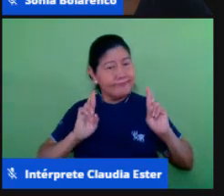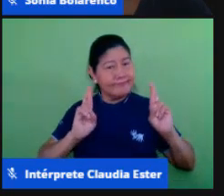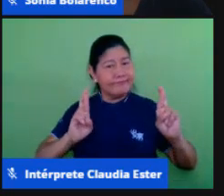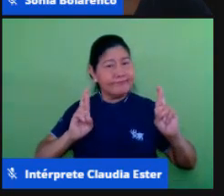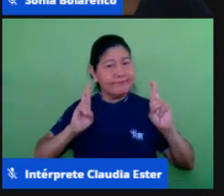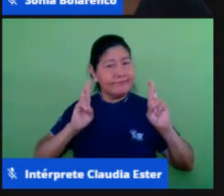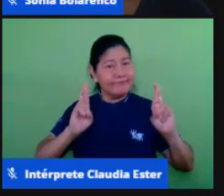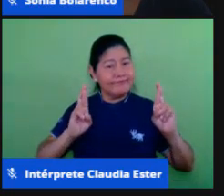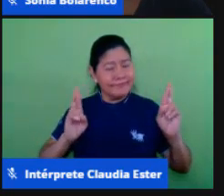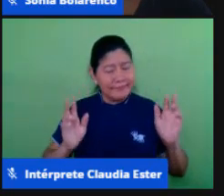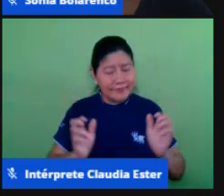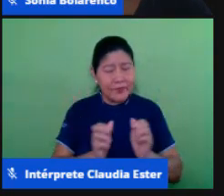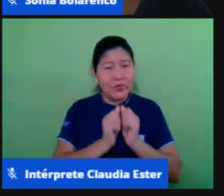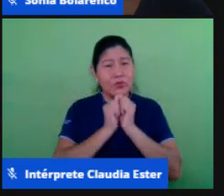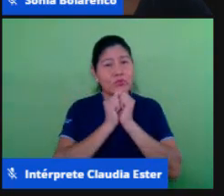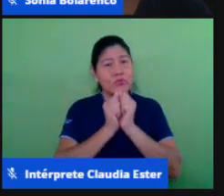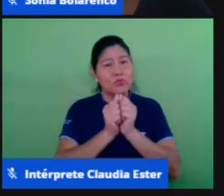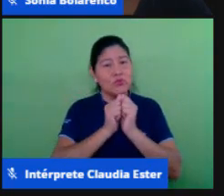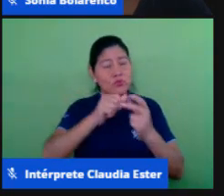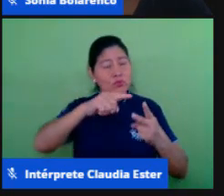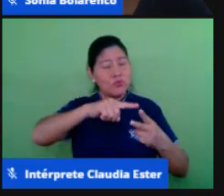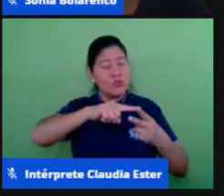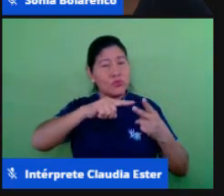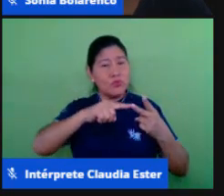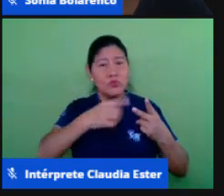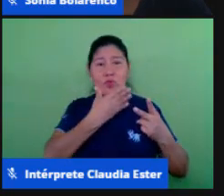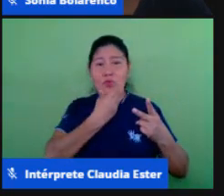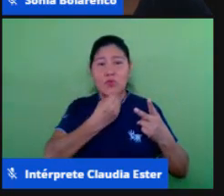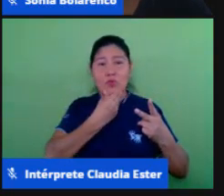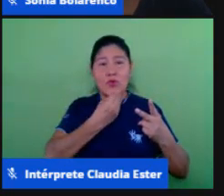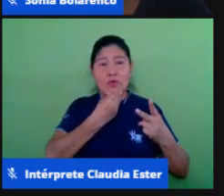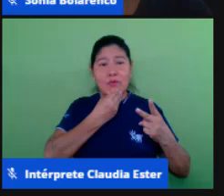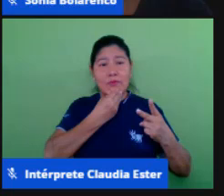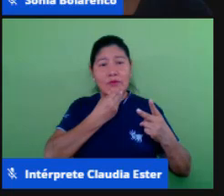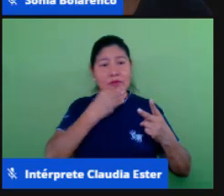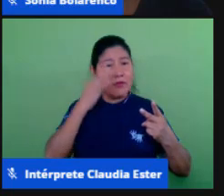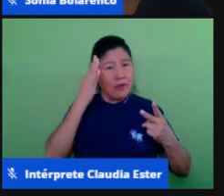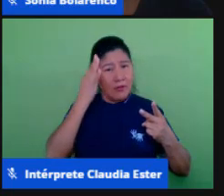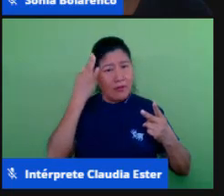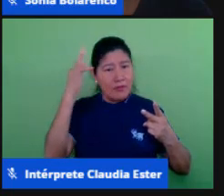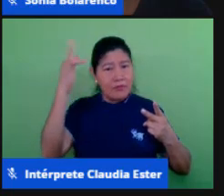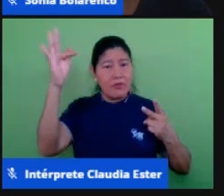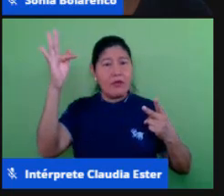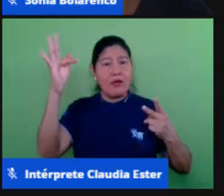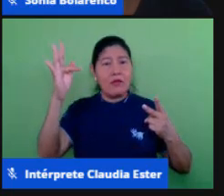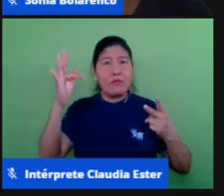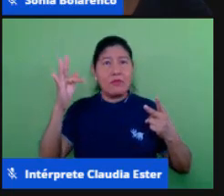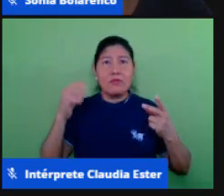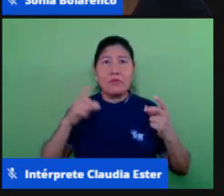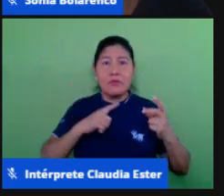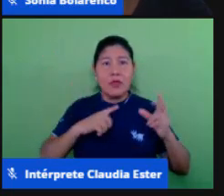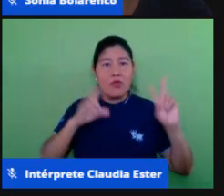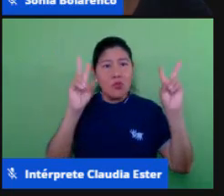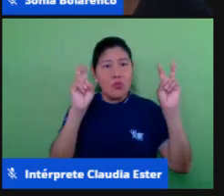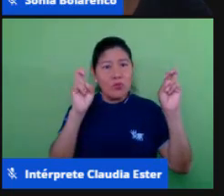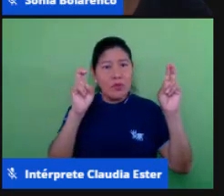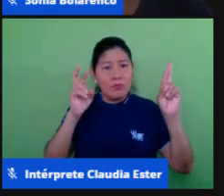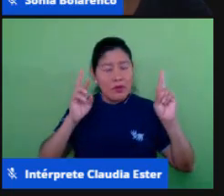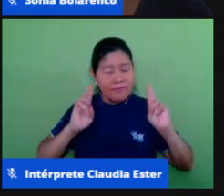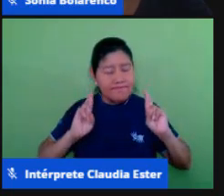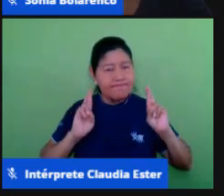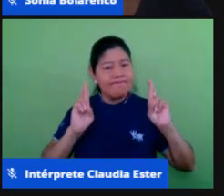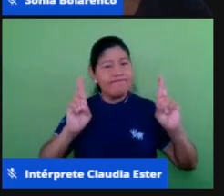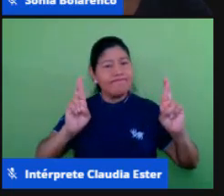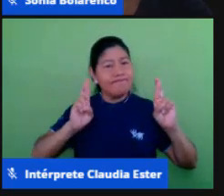junto com esses dois pensadores né esperançar e esperançar